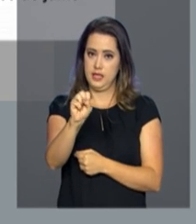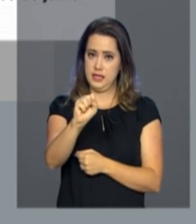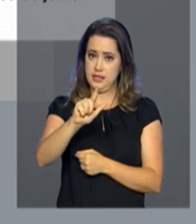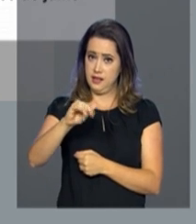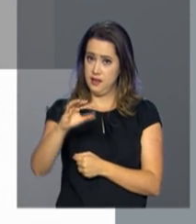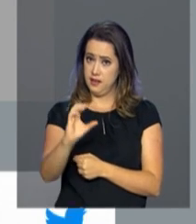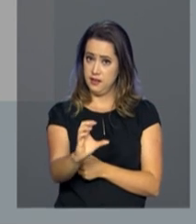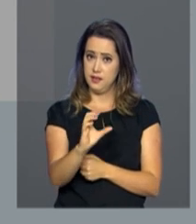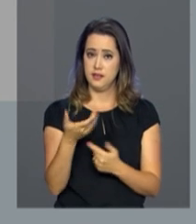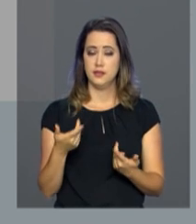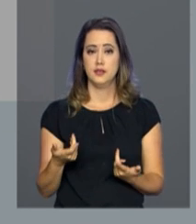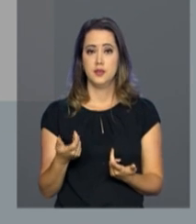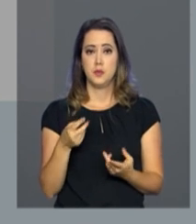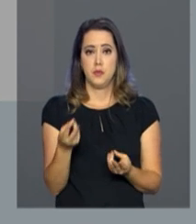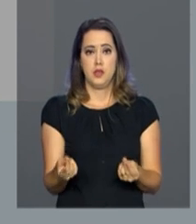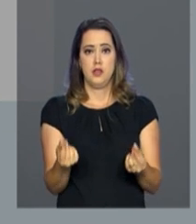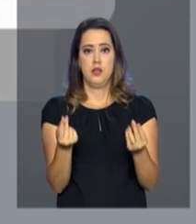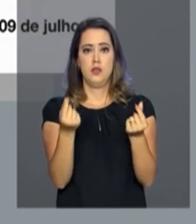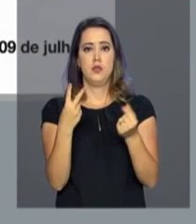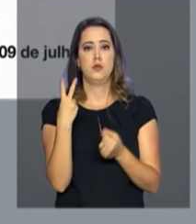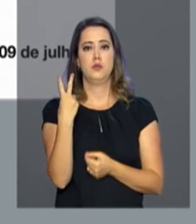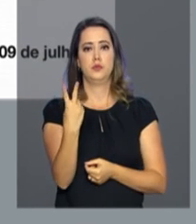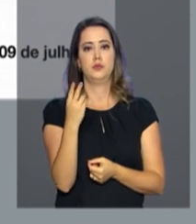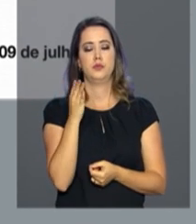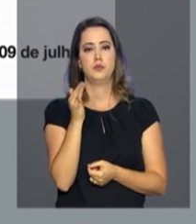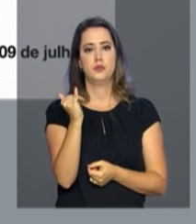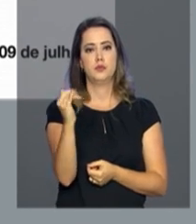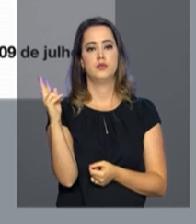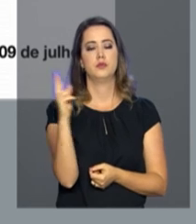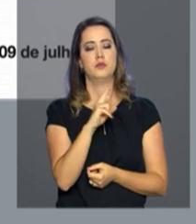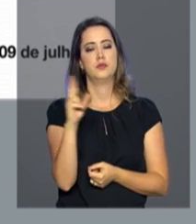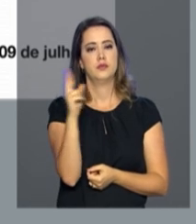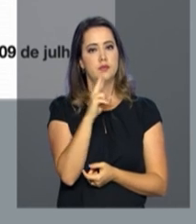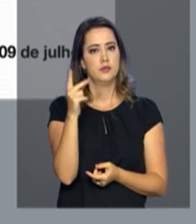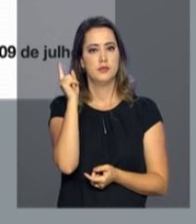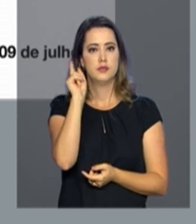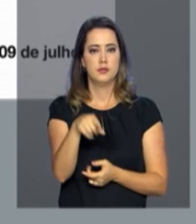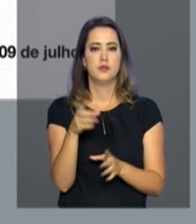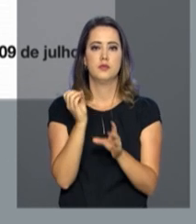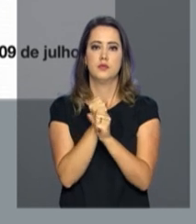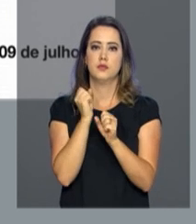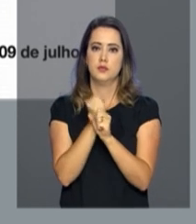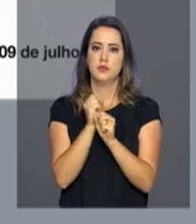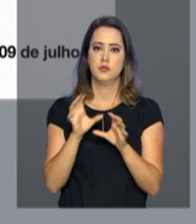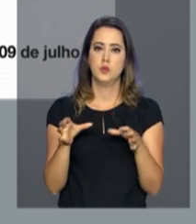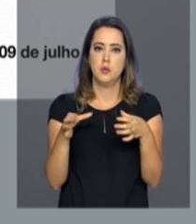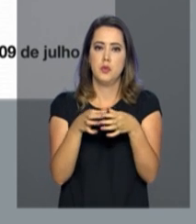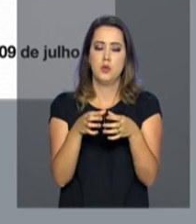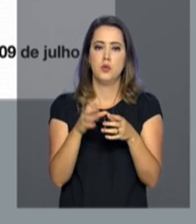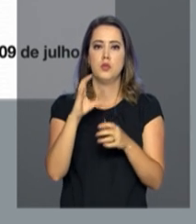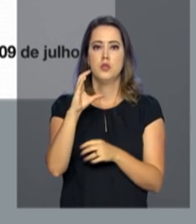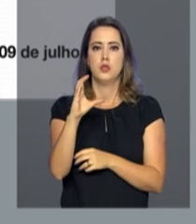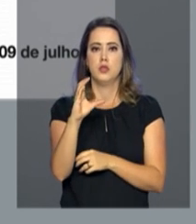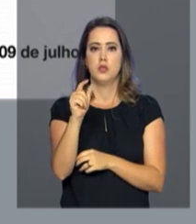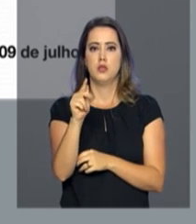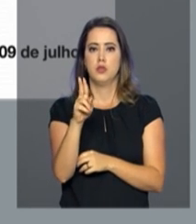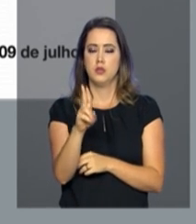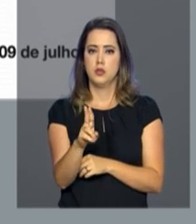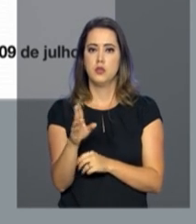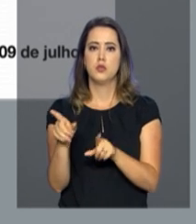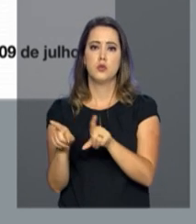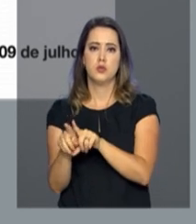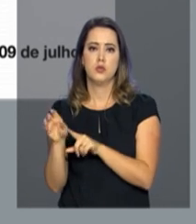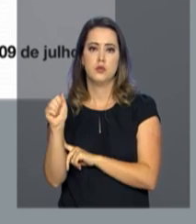segundo o Ministério, o valor de 2 bilhões e 700 milhões de reais foi calculado pelas equipes da CGU e